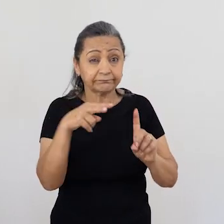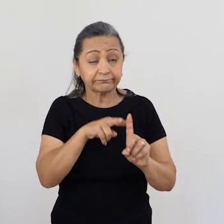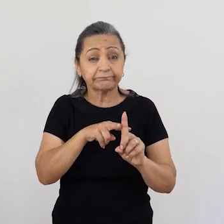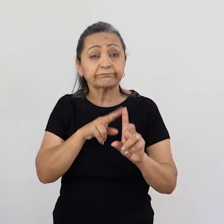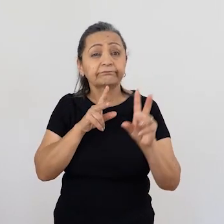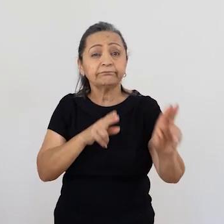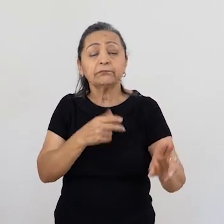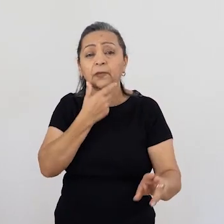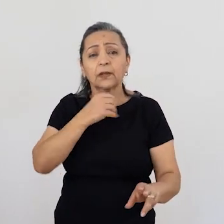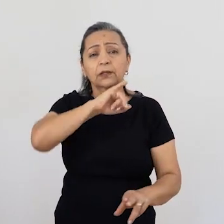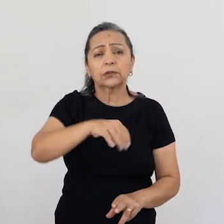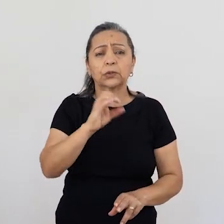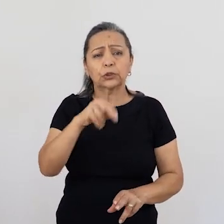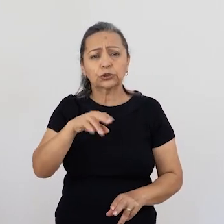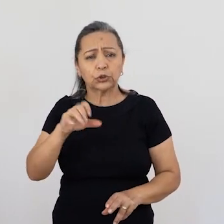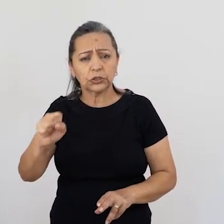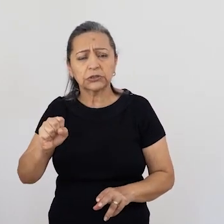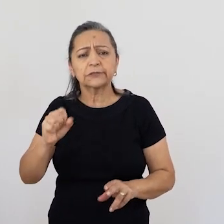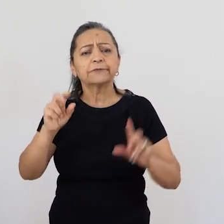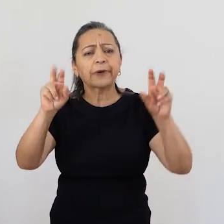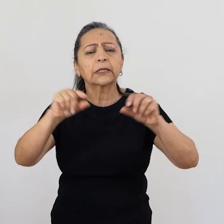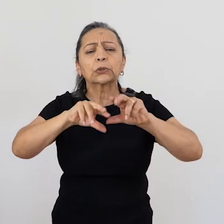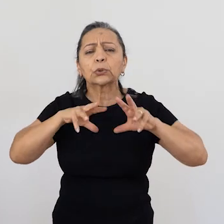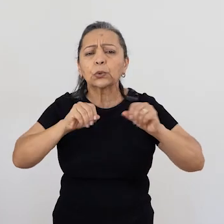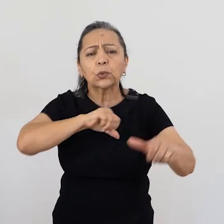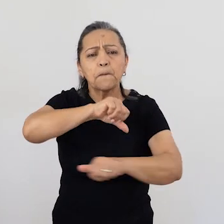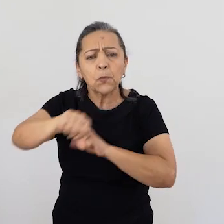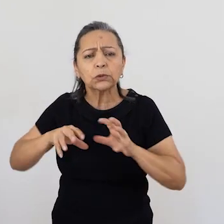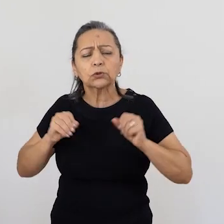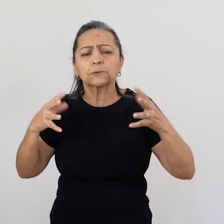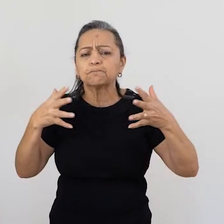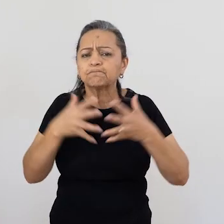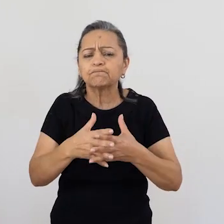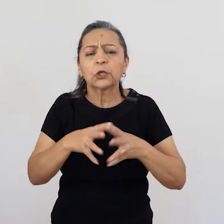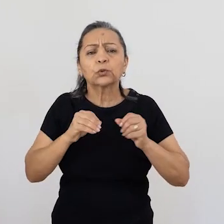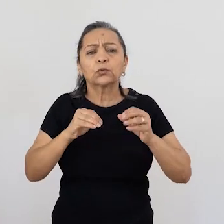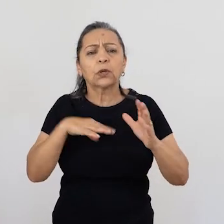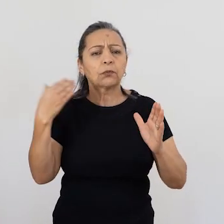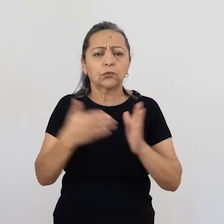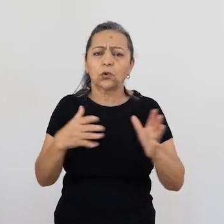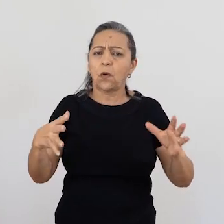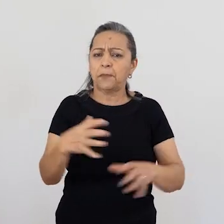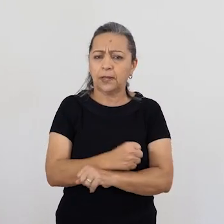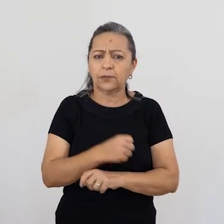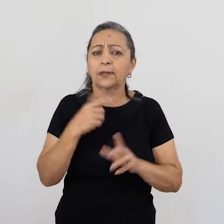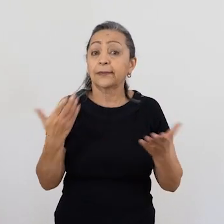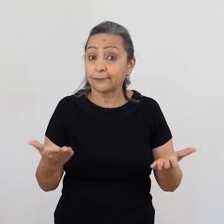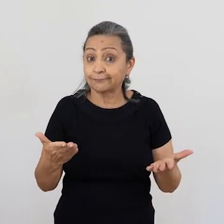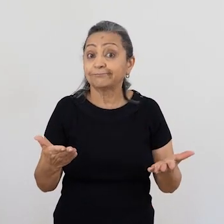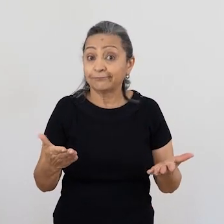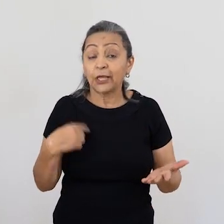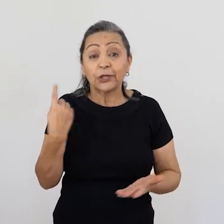dentro da perspectiva da visão holística, de acordo com o Janis Woods, tudo muda, tudo afeta tudo, tudo é um todo,